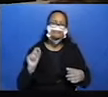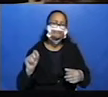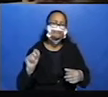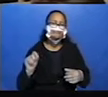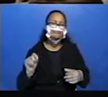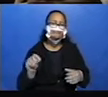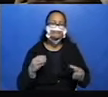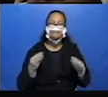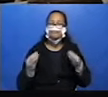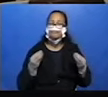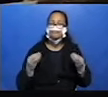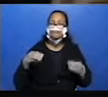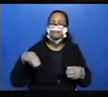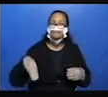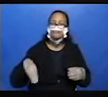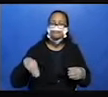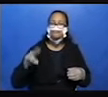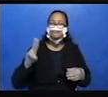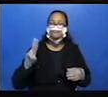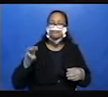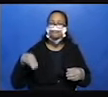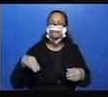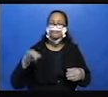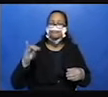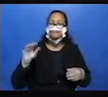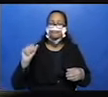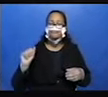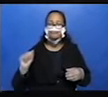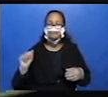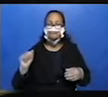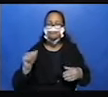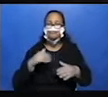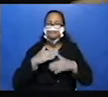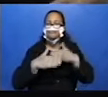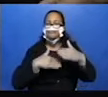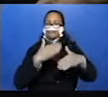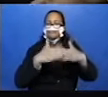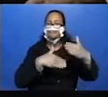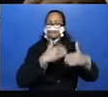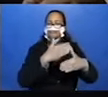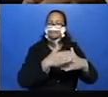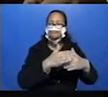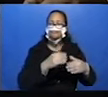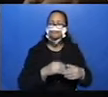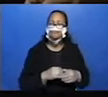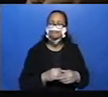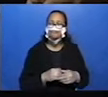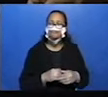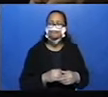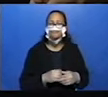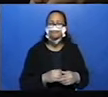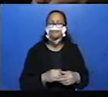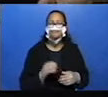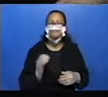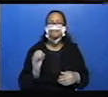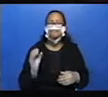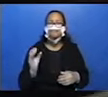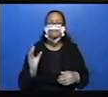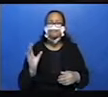De como essa múmia foi embalsamada. Tá certo? Agora aqui embaixo, Lentamente.